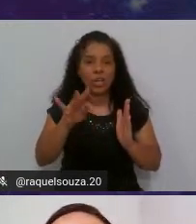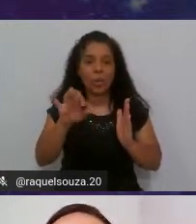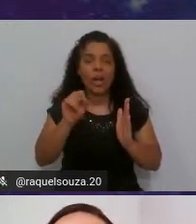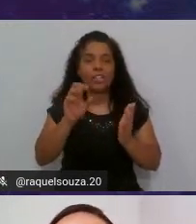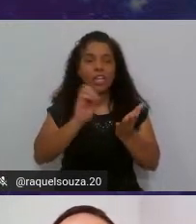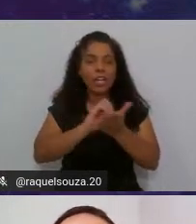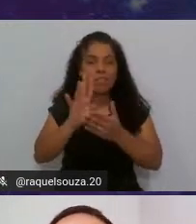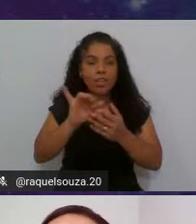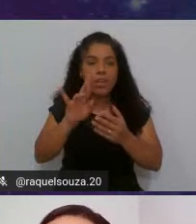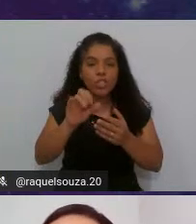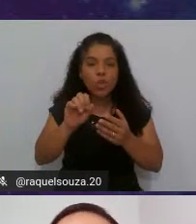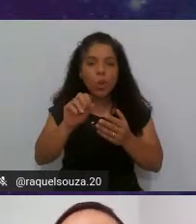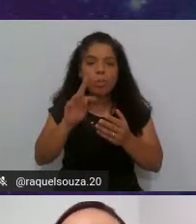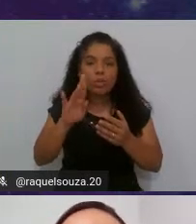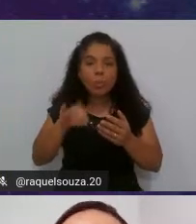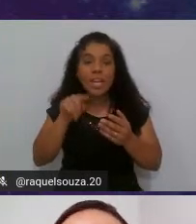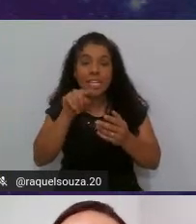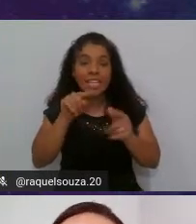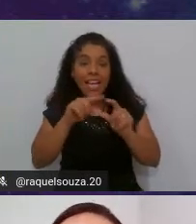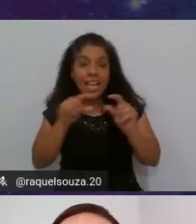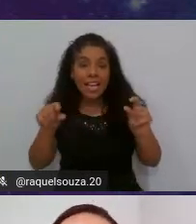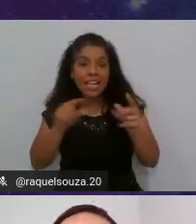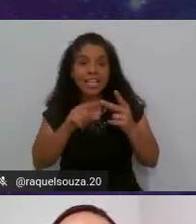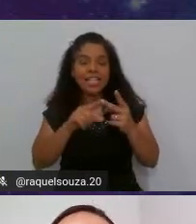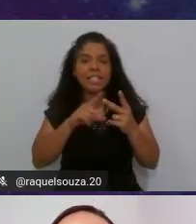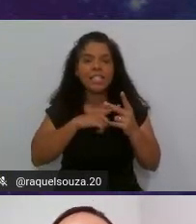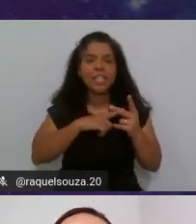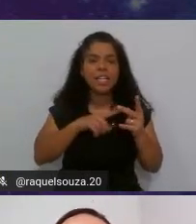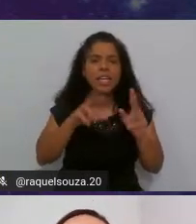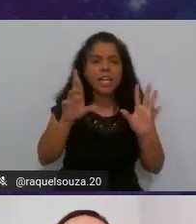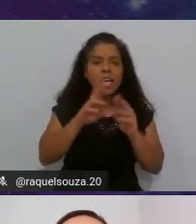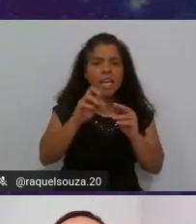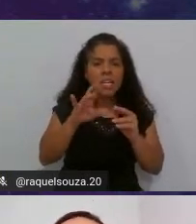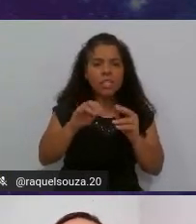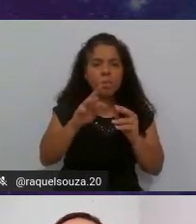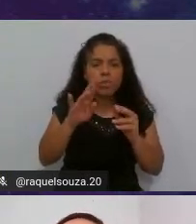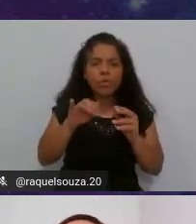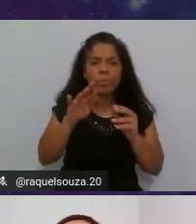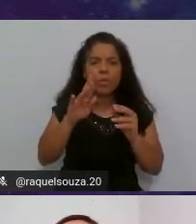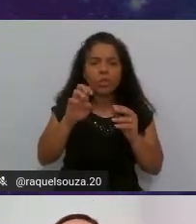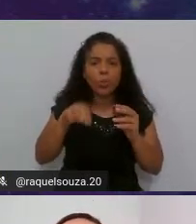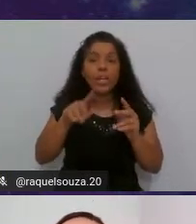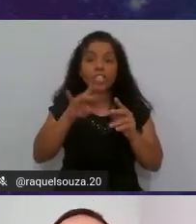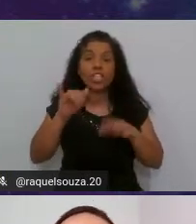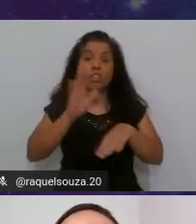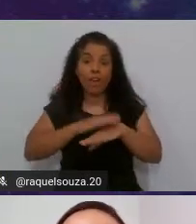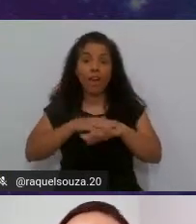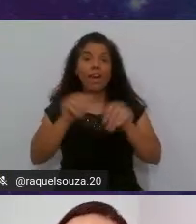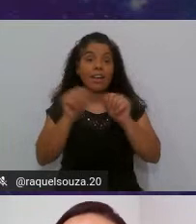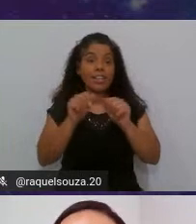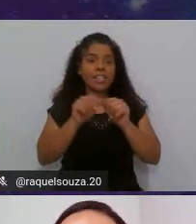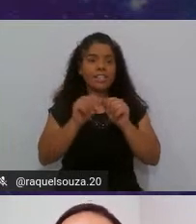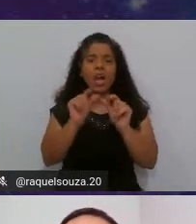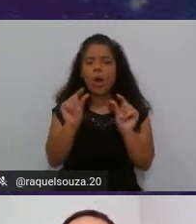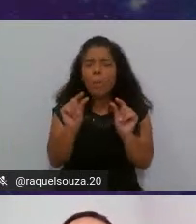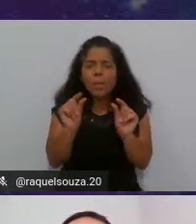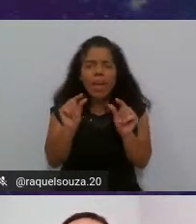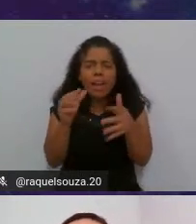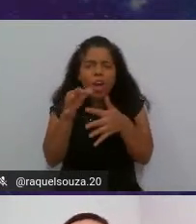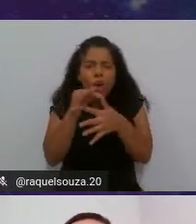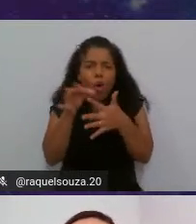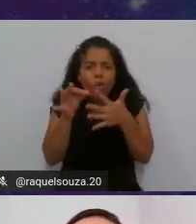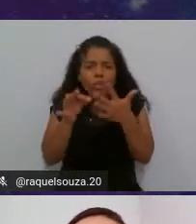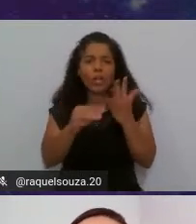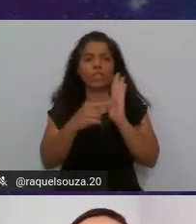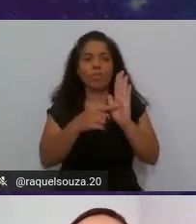Result Tree onde nesse View Result Tree a gente vai realizar uma pequena pré-configuração que eu vou